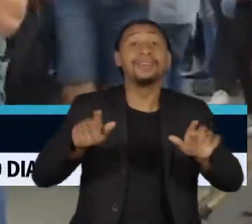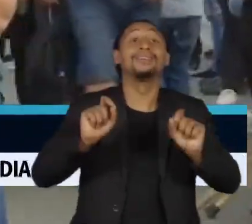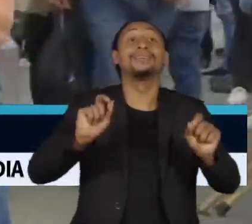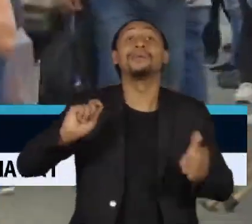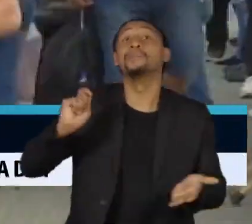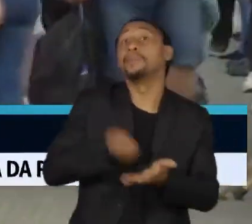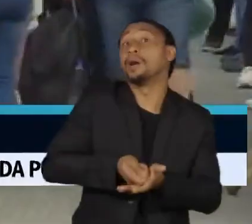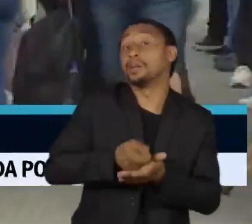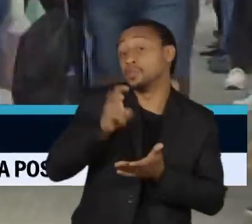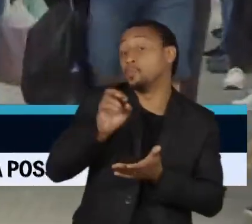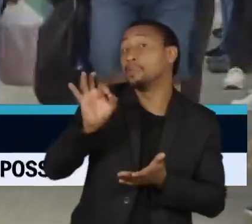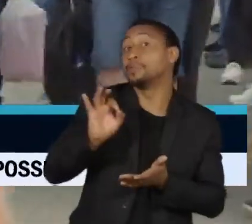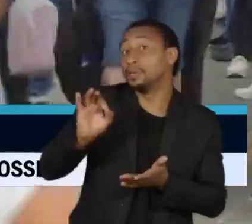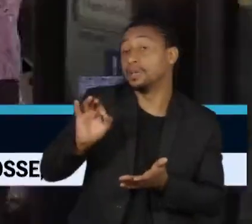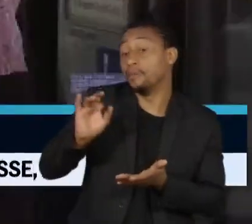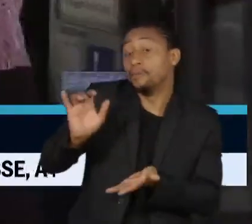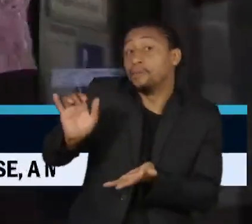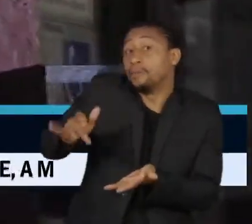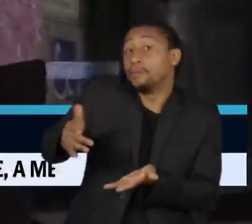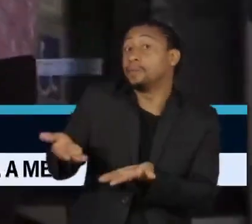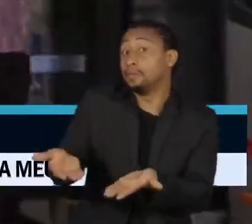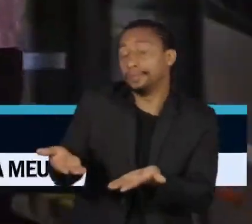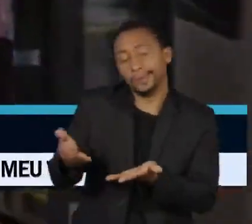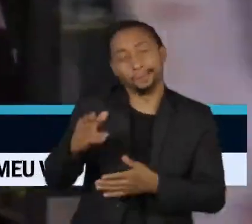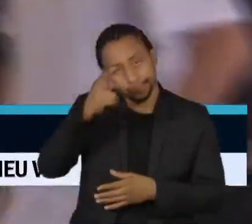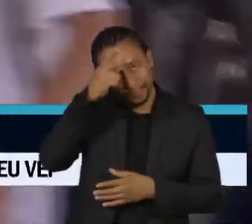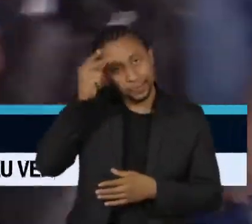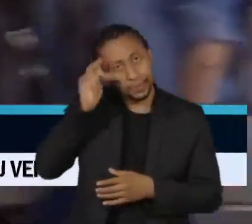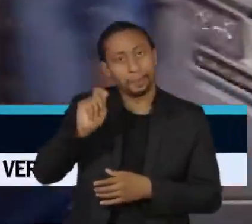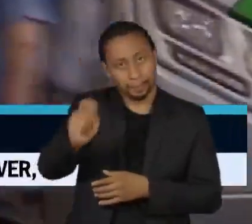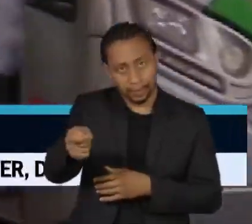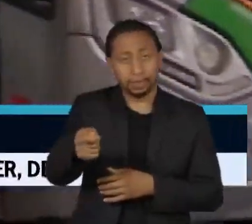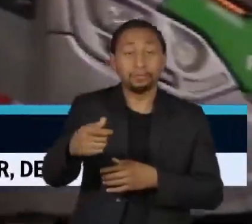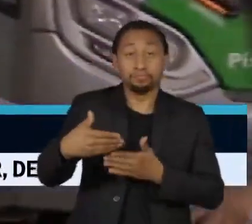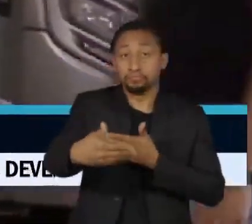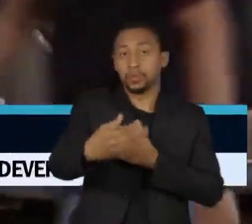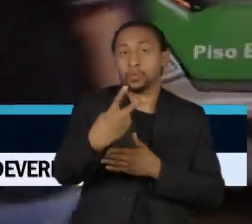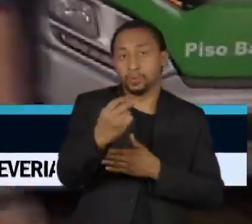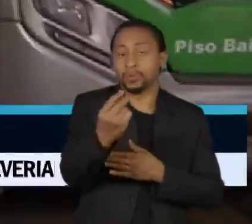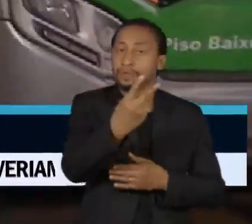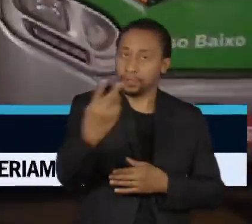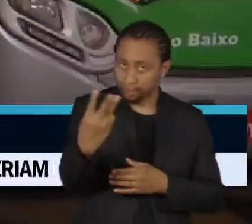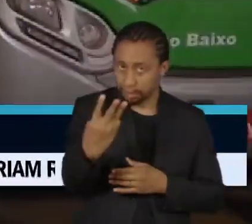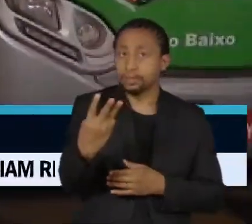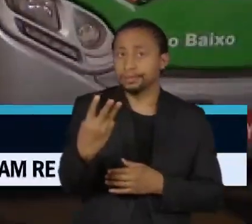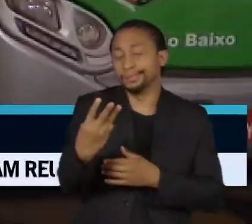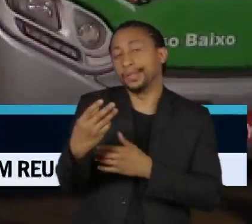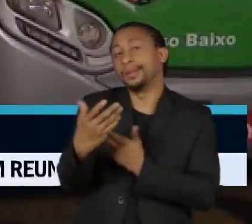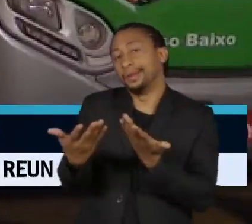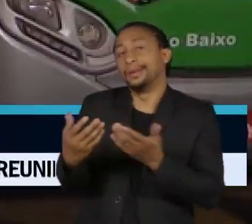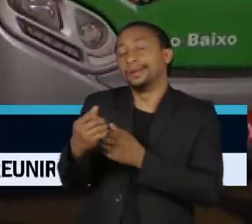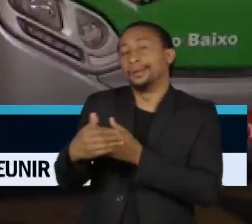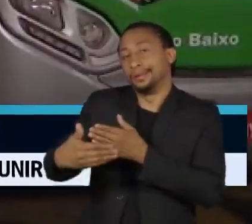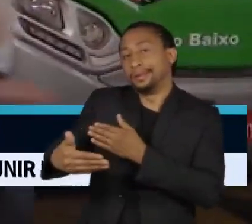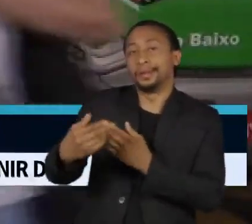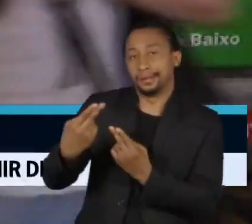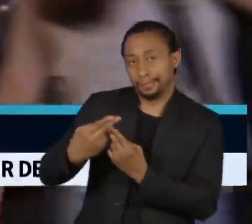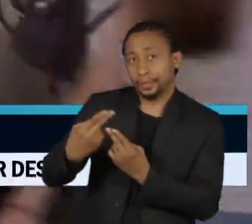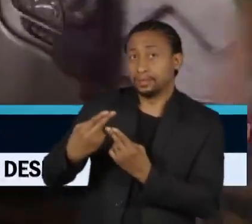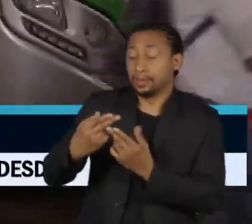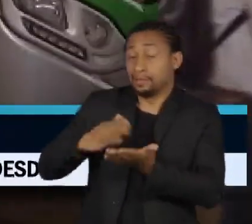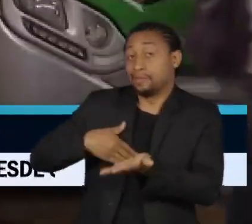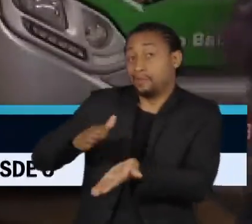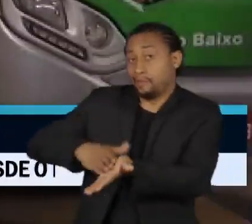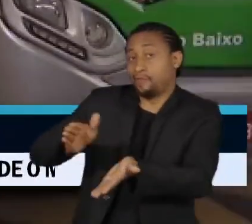Prefeitura. Para 2023, a SP Trans prevê aplicar quase R 7,5 bilhões nesse subsídio para o